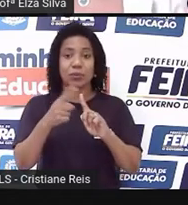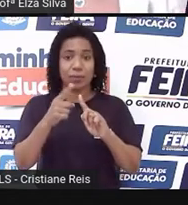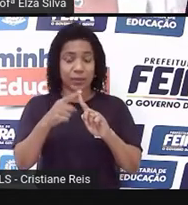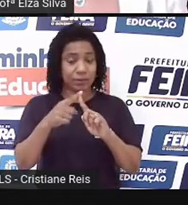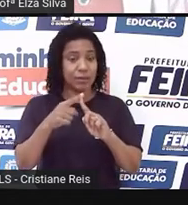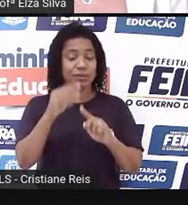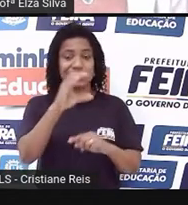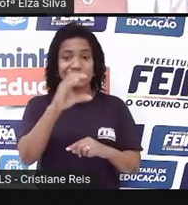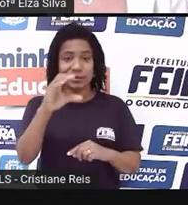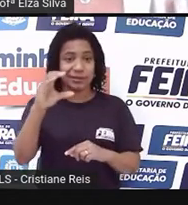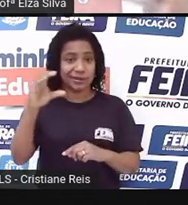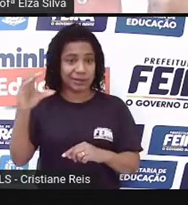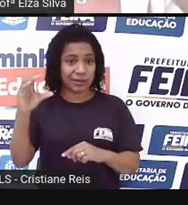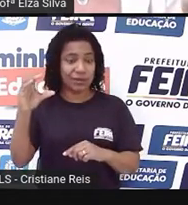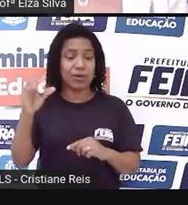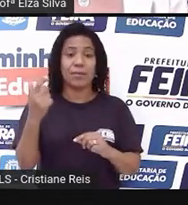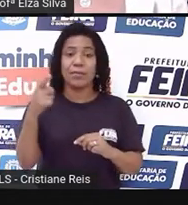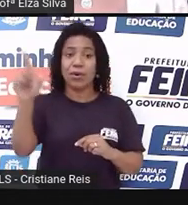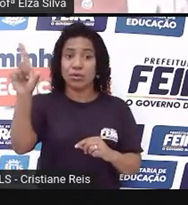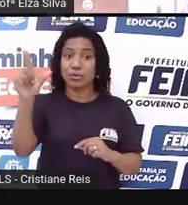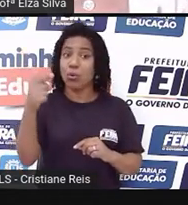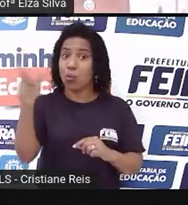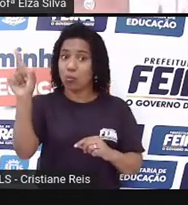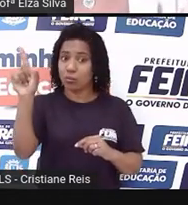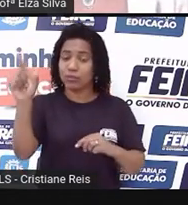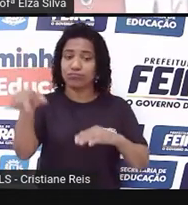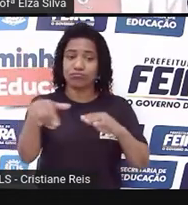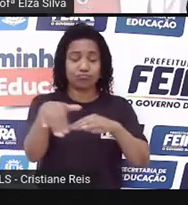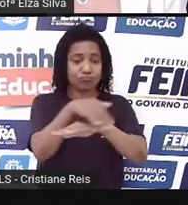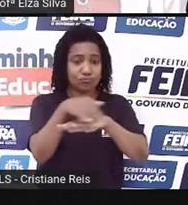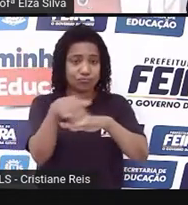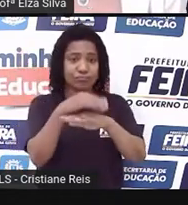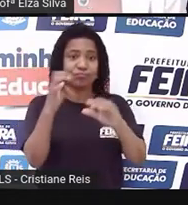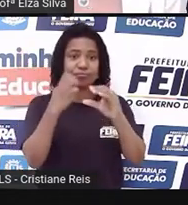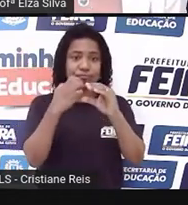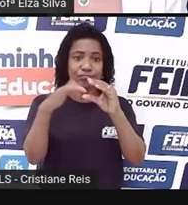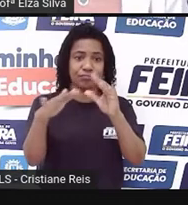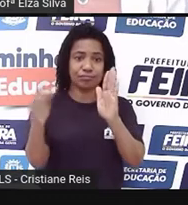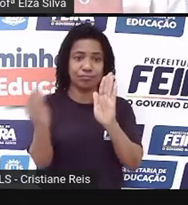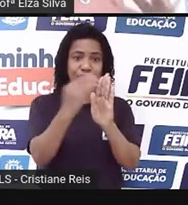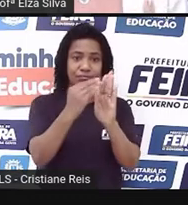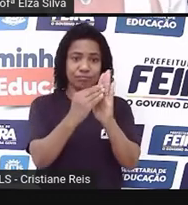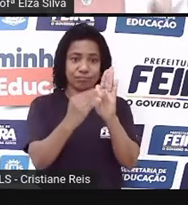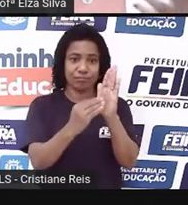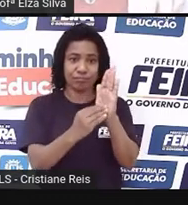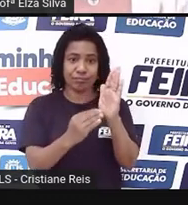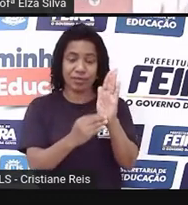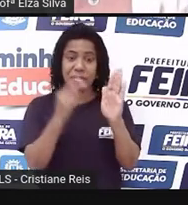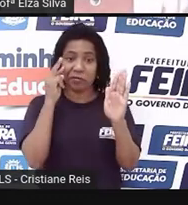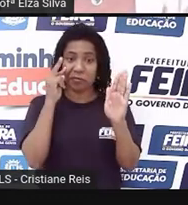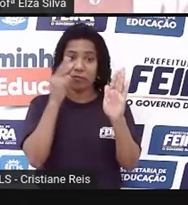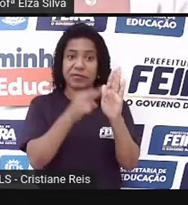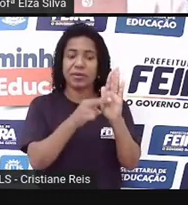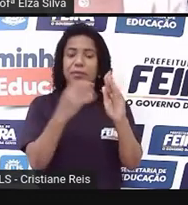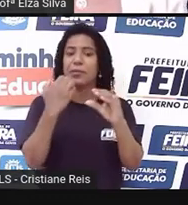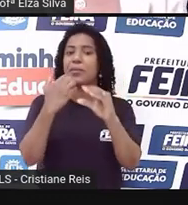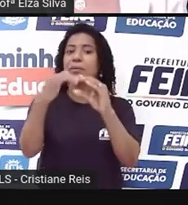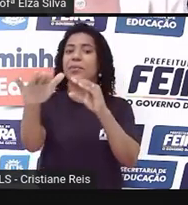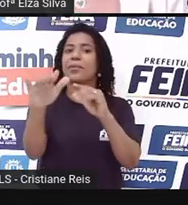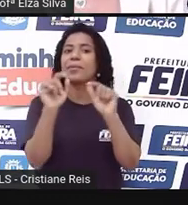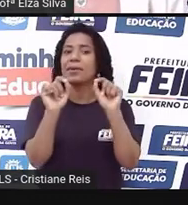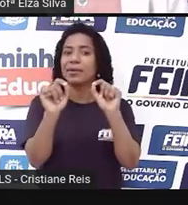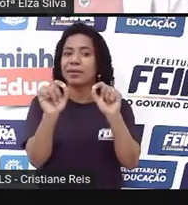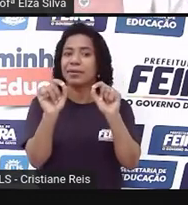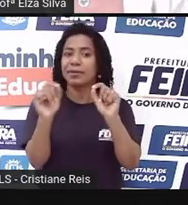endereços de e-mail de outras pessoas que você quer que ela visualize para quem o e-mail foi enviado.